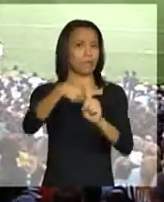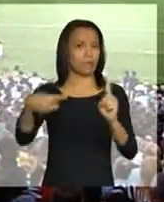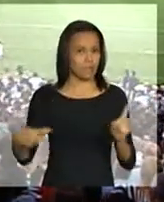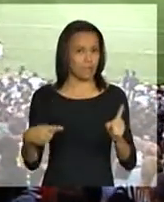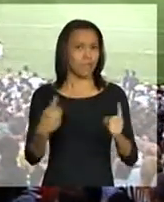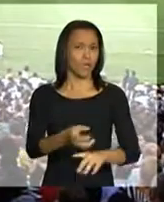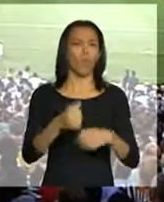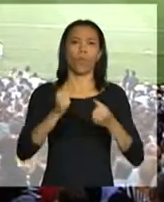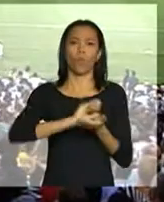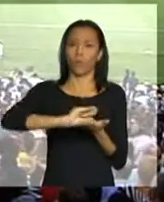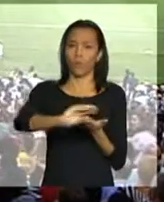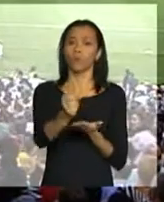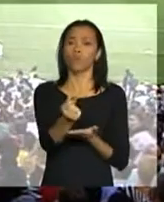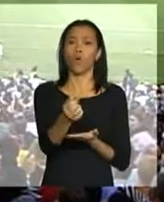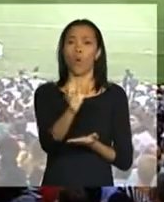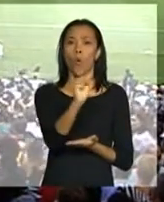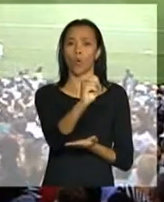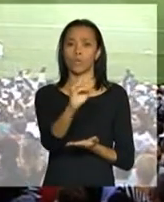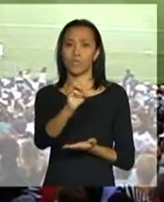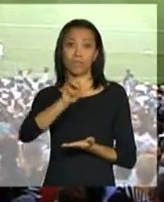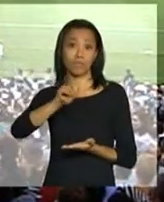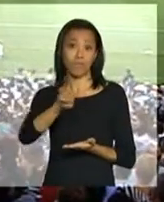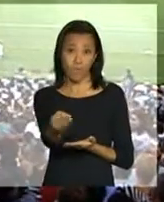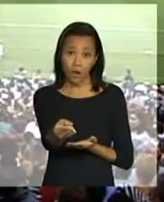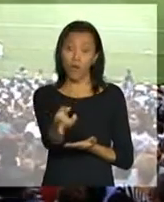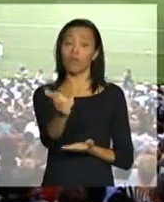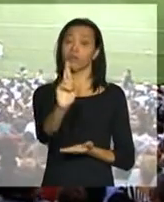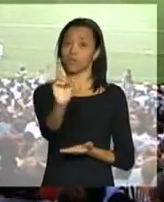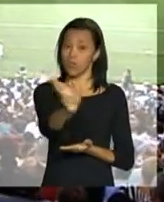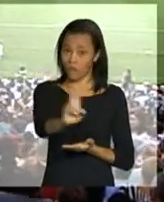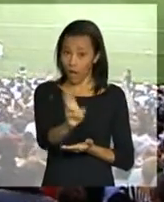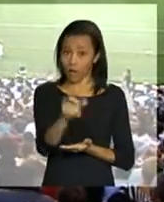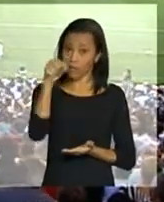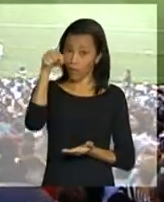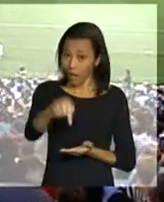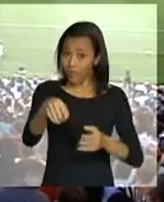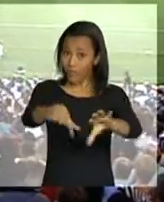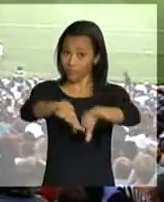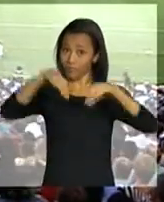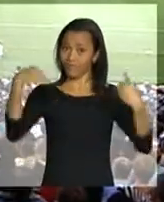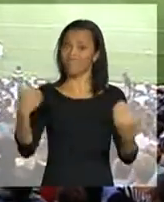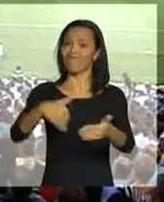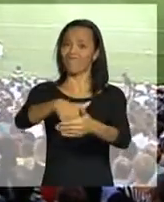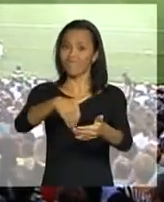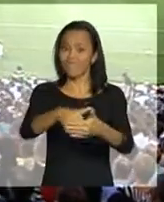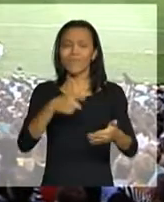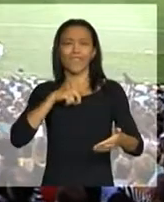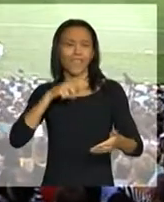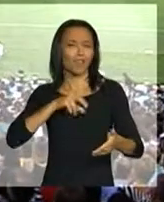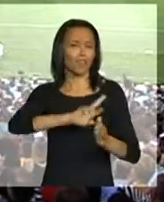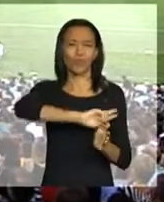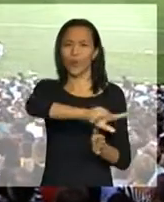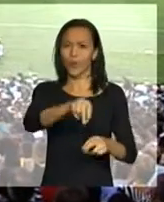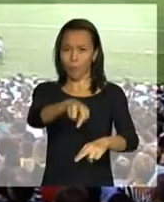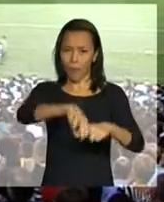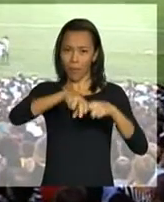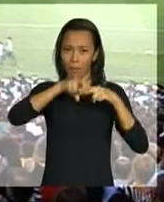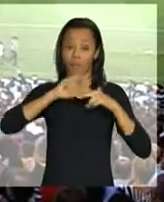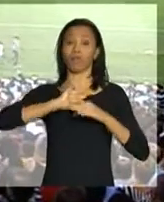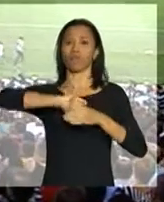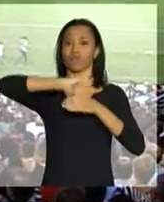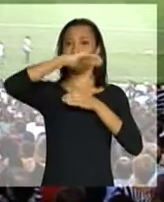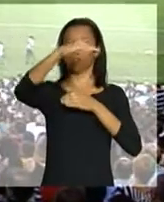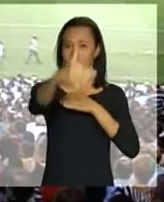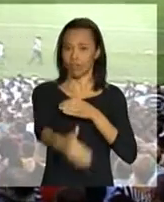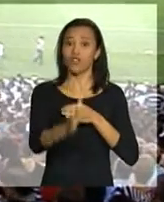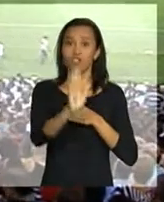custaram cerca de 800 milhões de reais. O Maracanã passou a ter quase todos os lugares cobertos e